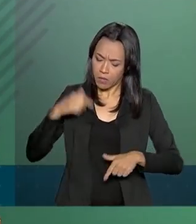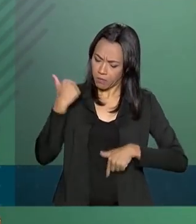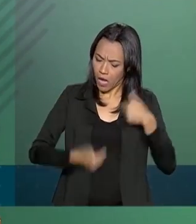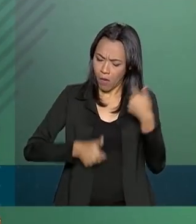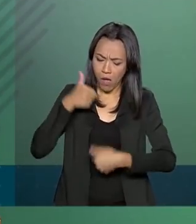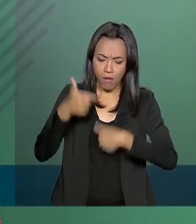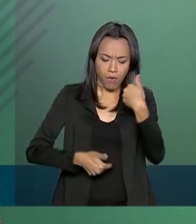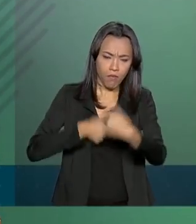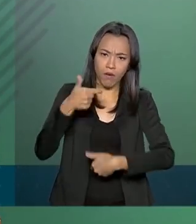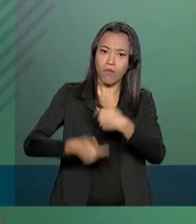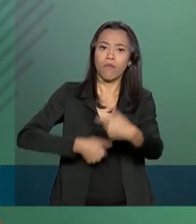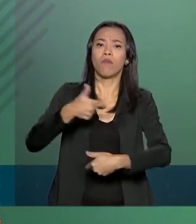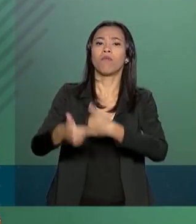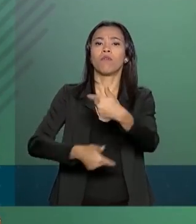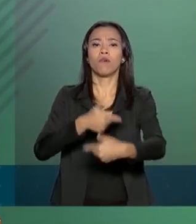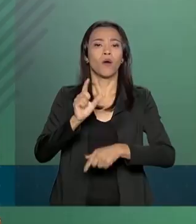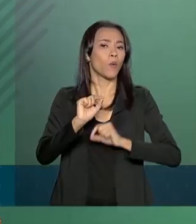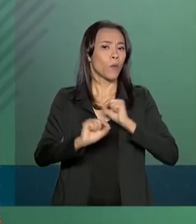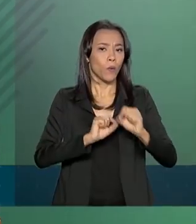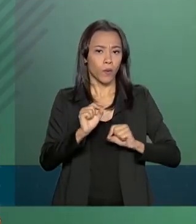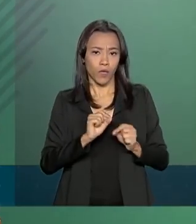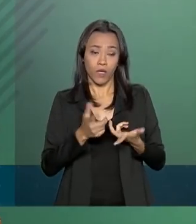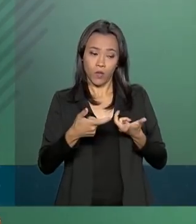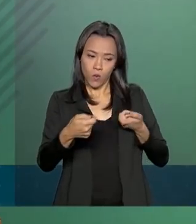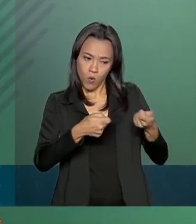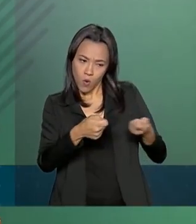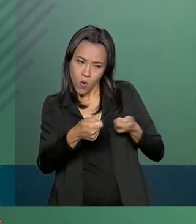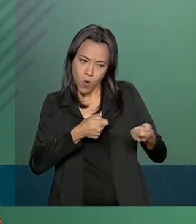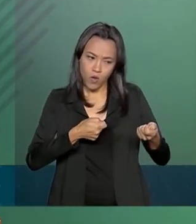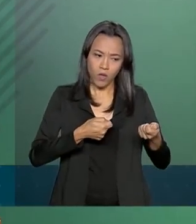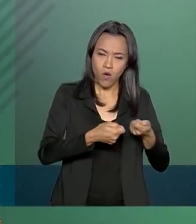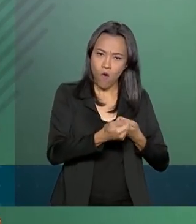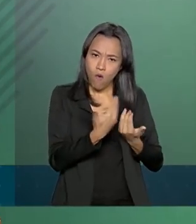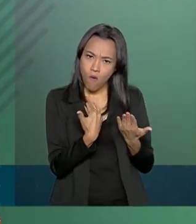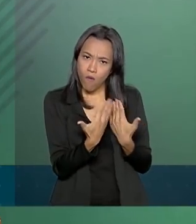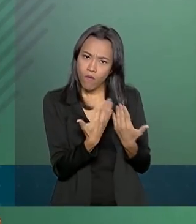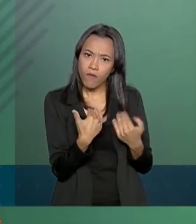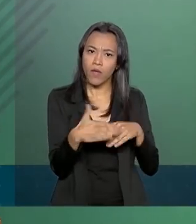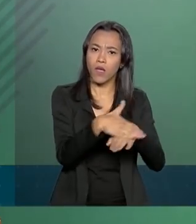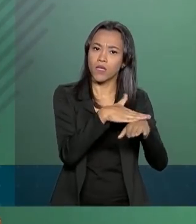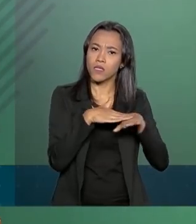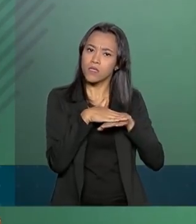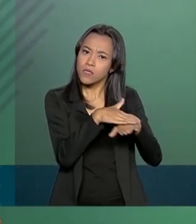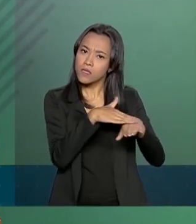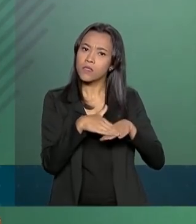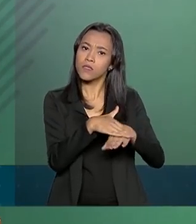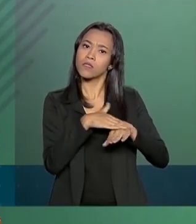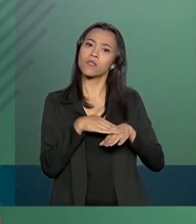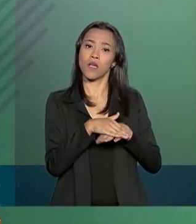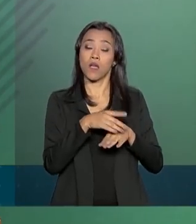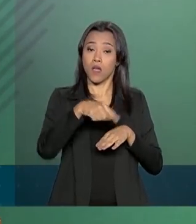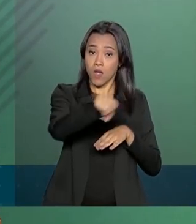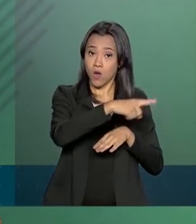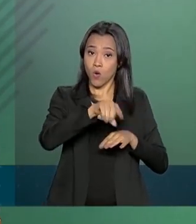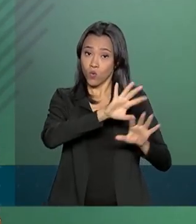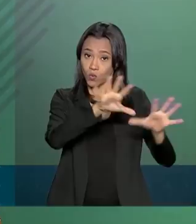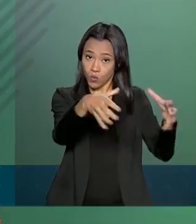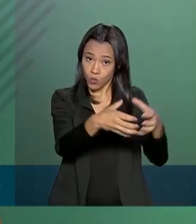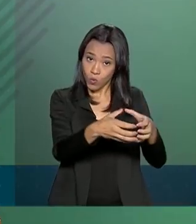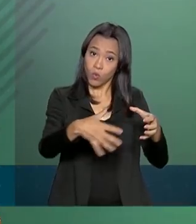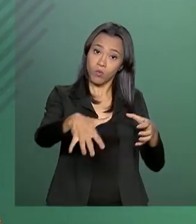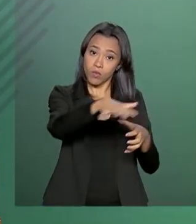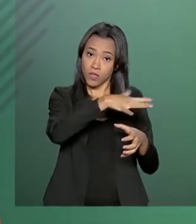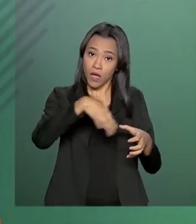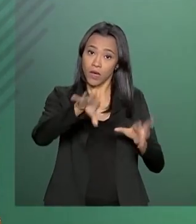no gerenciamento dessa negociação com os profissionais do setor de transporte